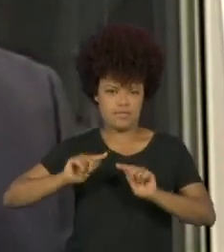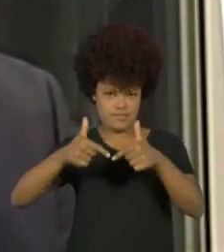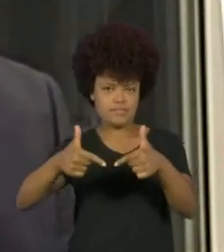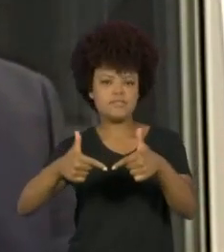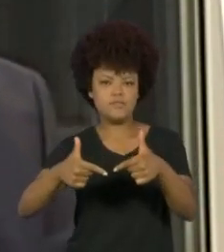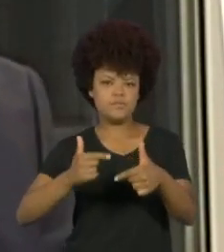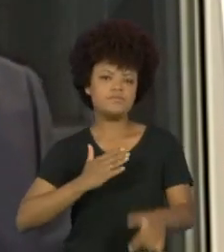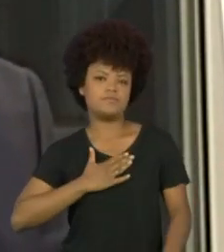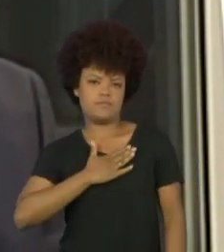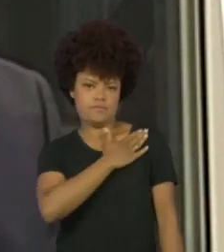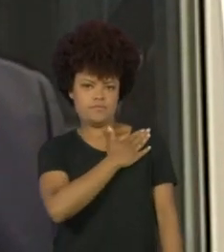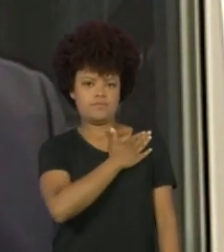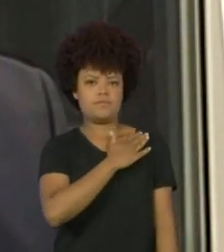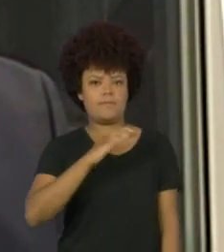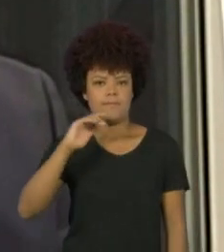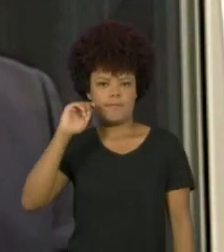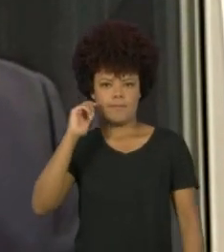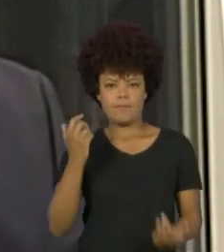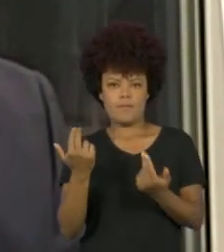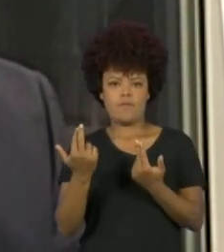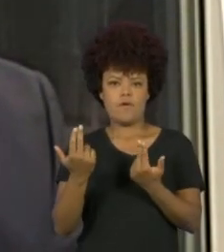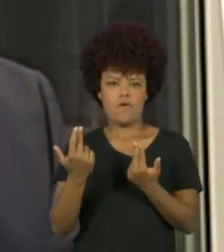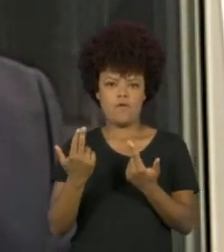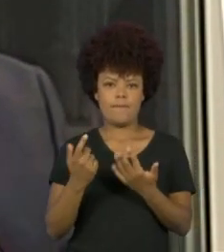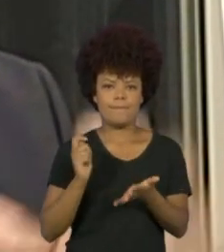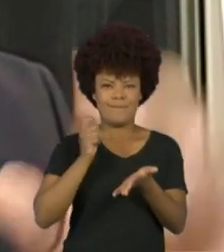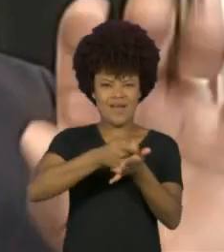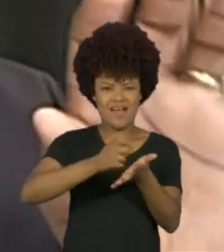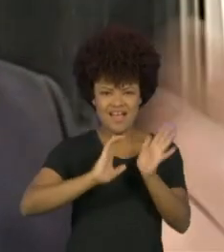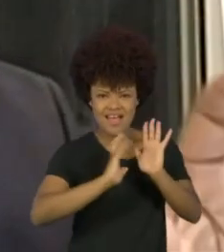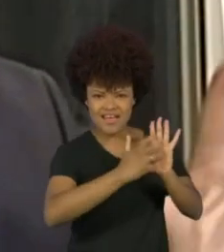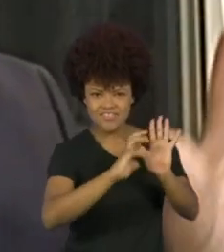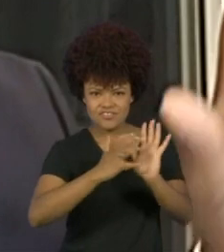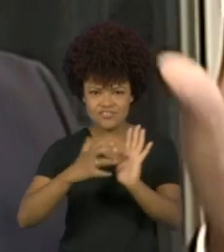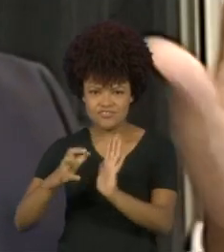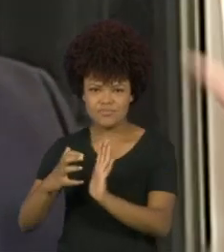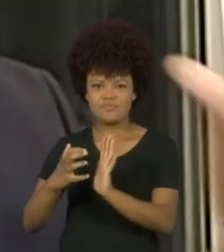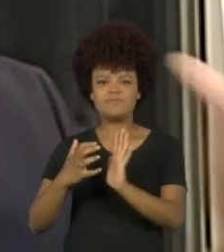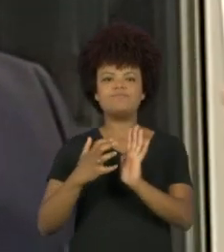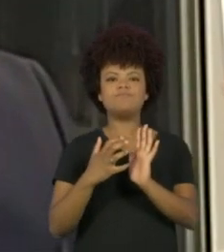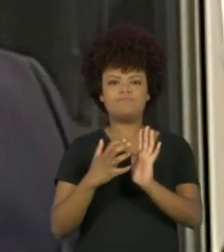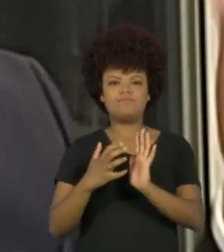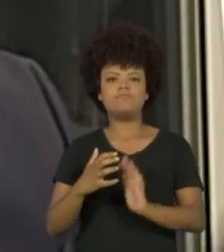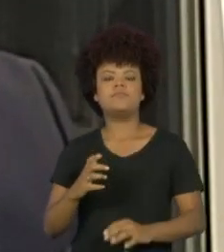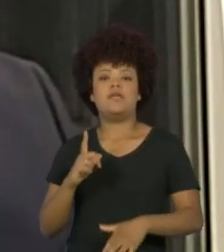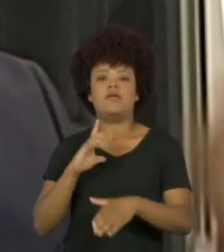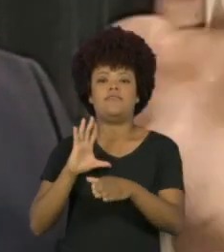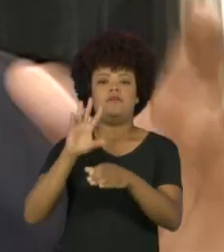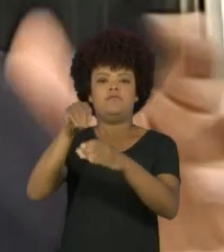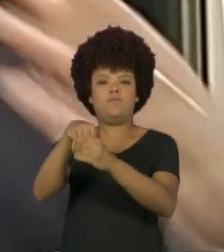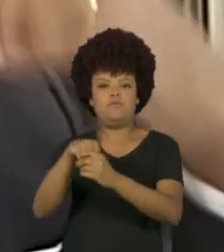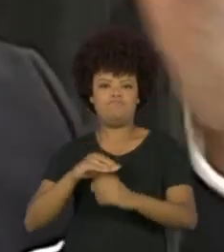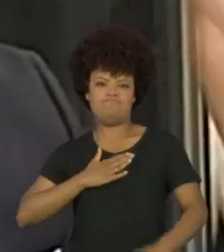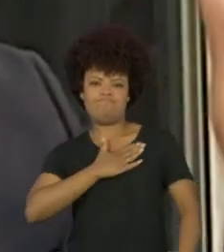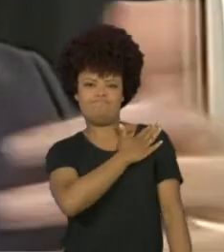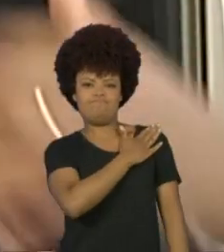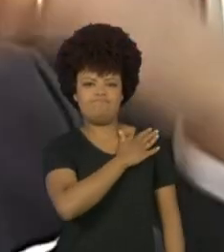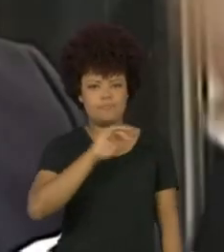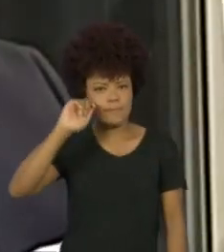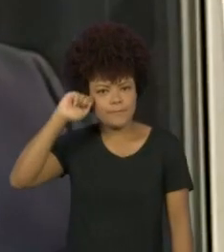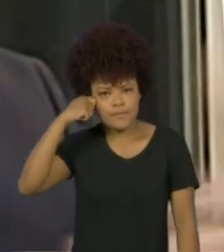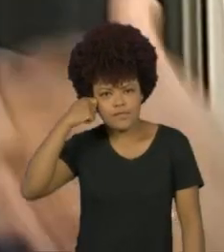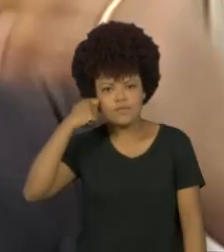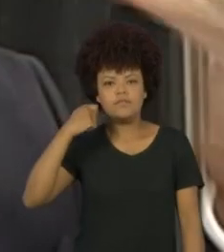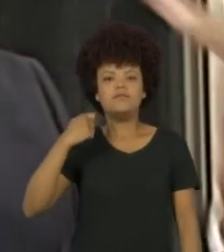nos partidos políticos. Então, esse é um ponto fundamental. Veja só que boa parte da pauta, das